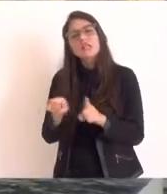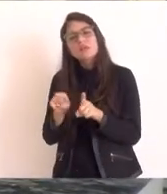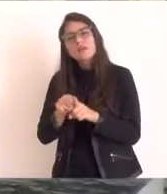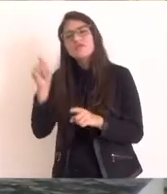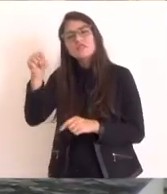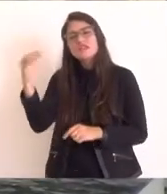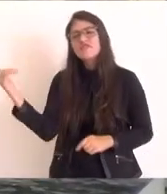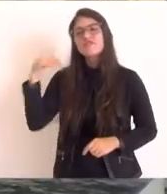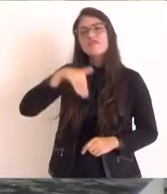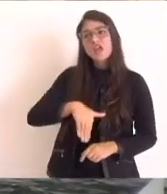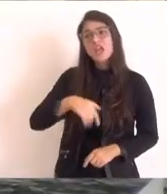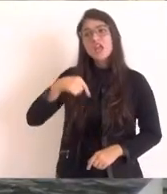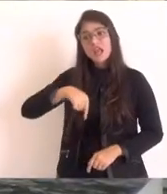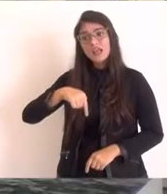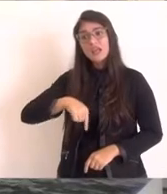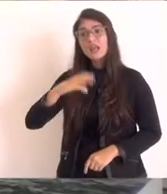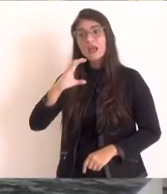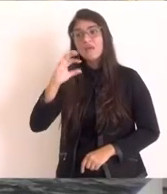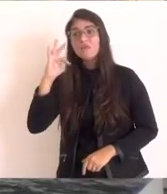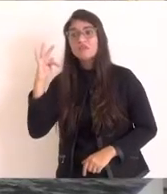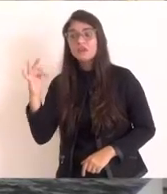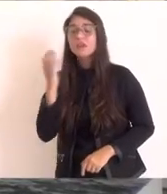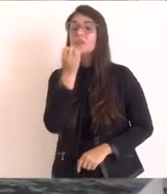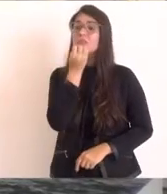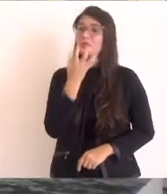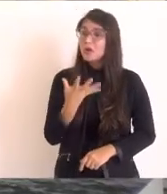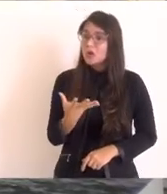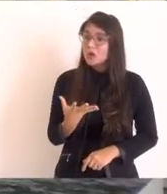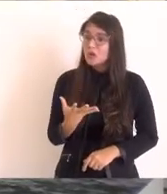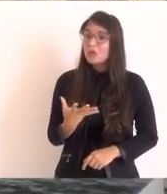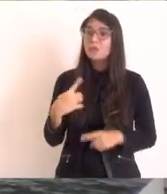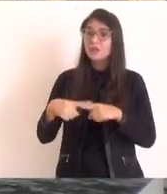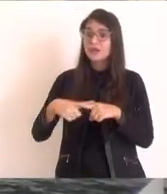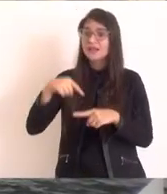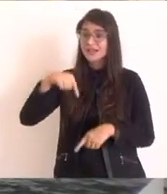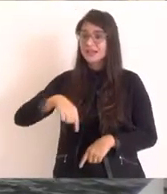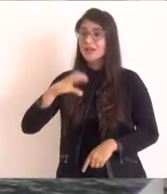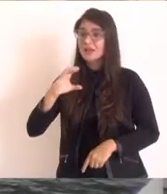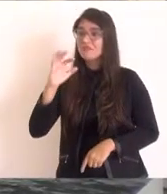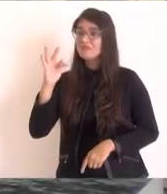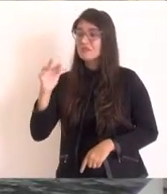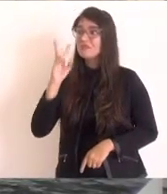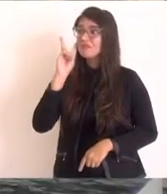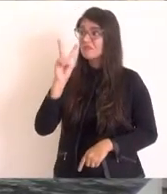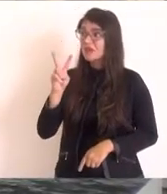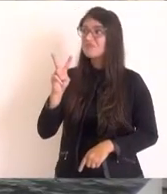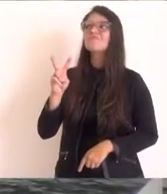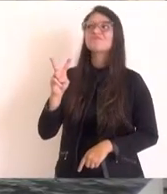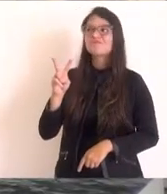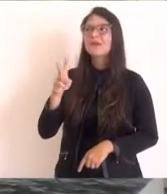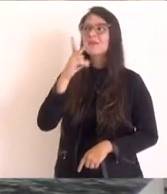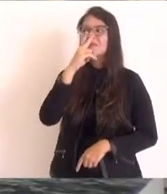nossa cidade, porque aqui a gente já presencia que vai ter mudanças. Com isso que o senhor falou aí